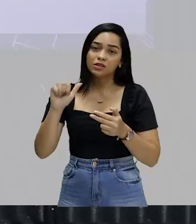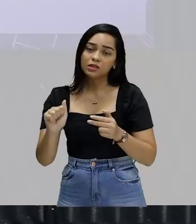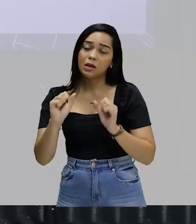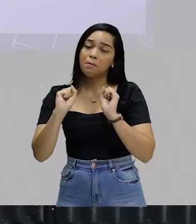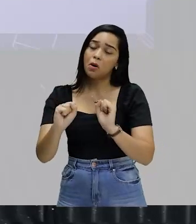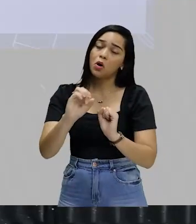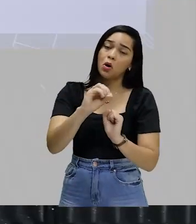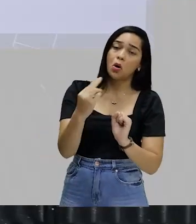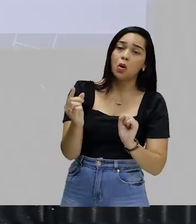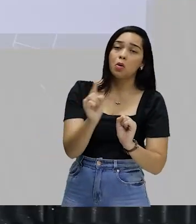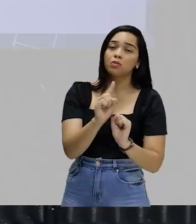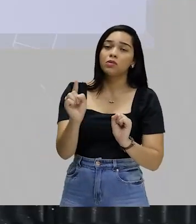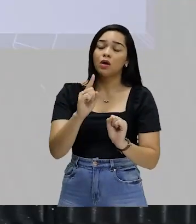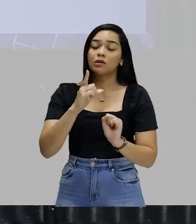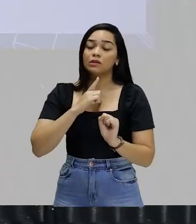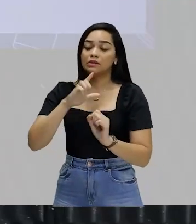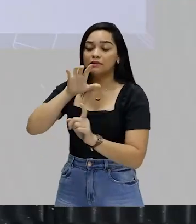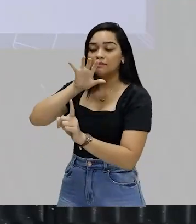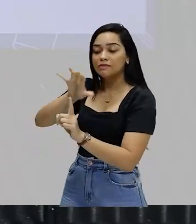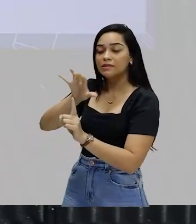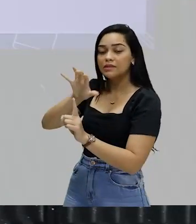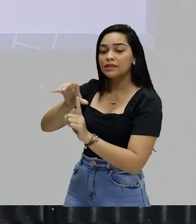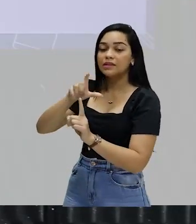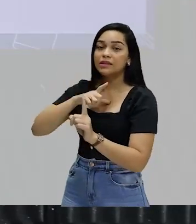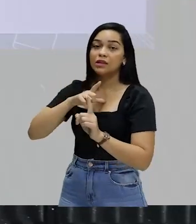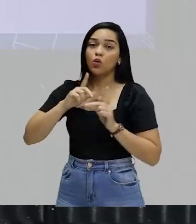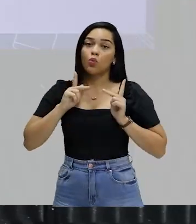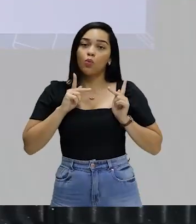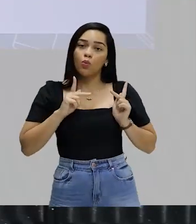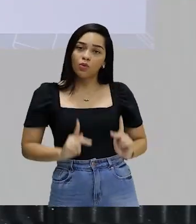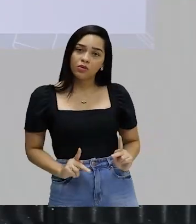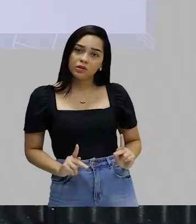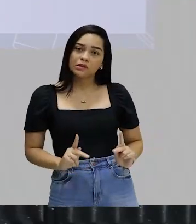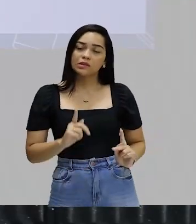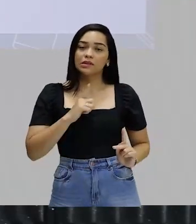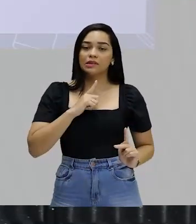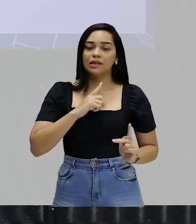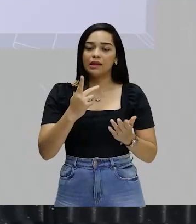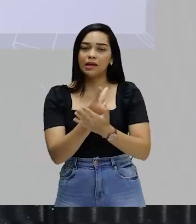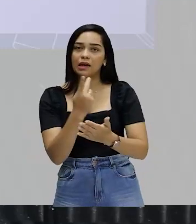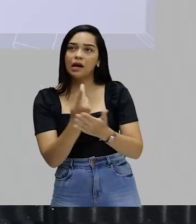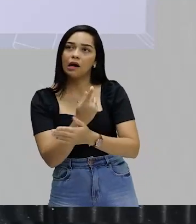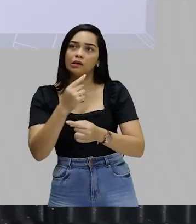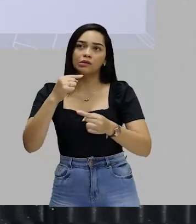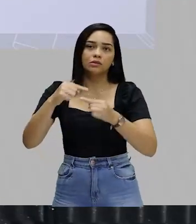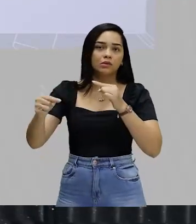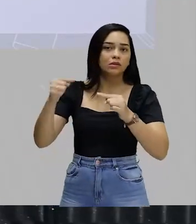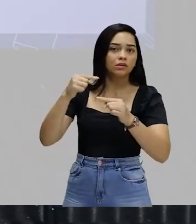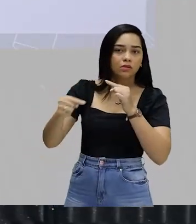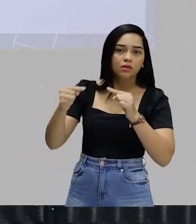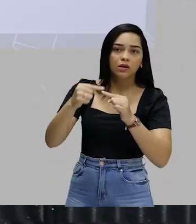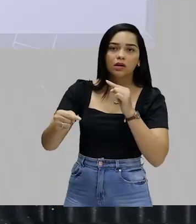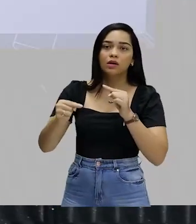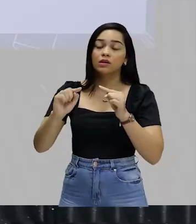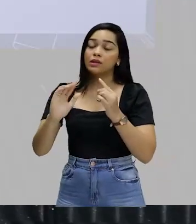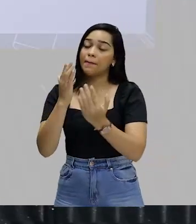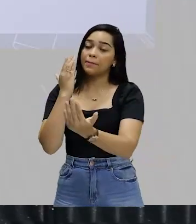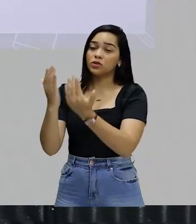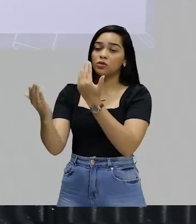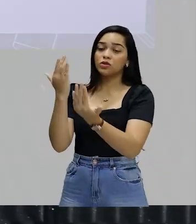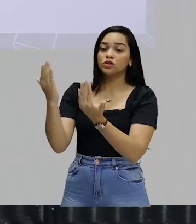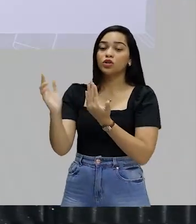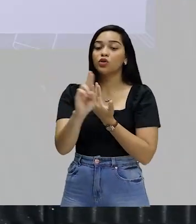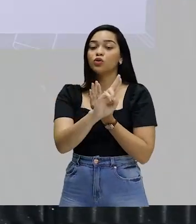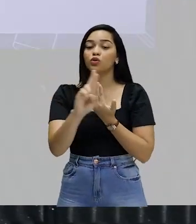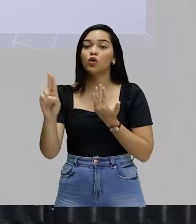podem ou não ser mais propensas a ter um tipo de comportamento que seja errado, inadequado, que na psicologia também se